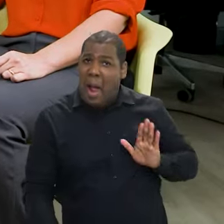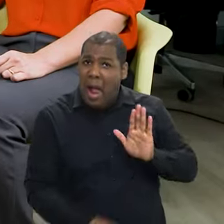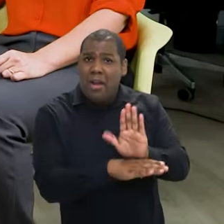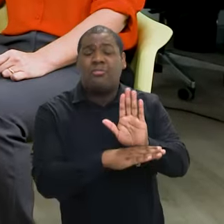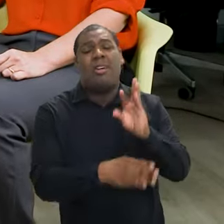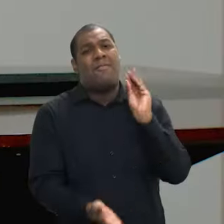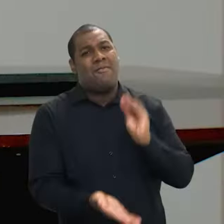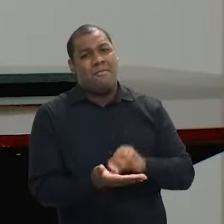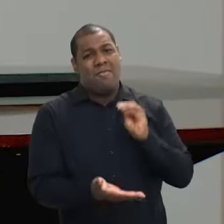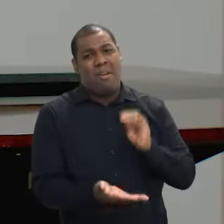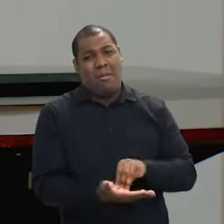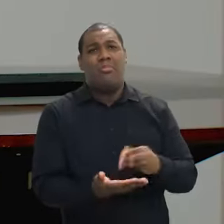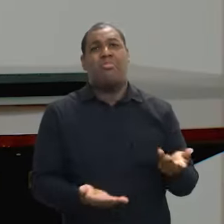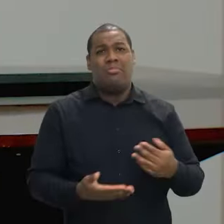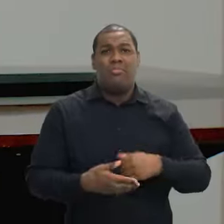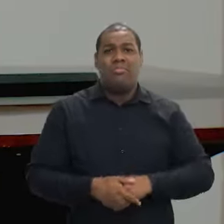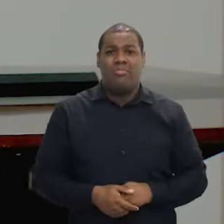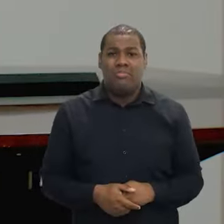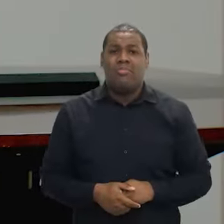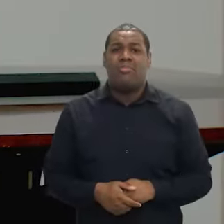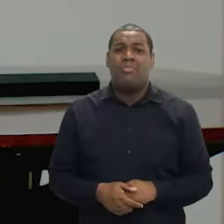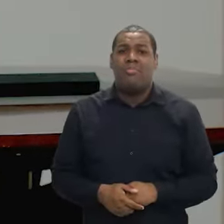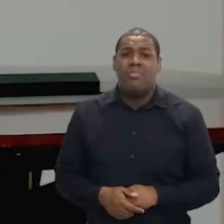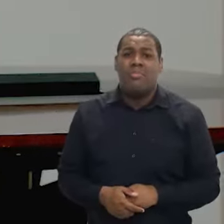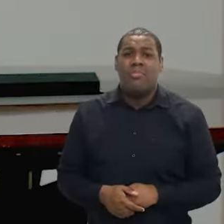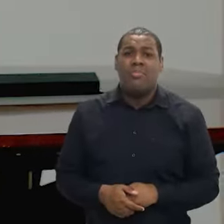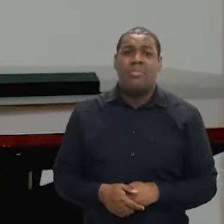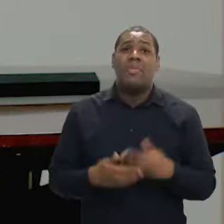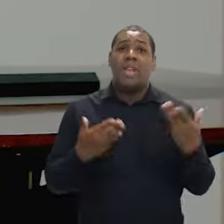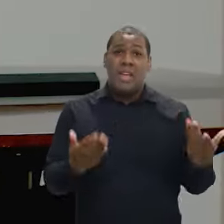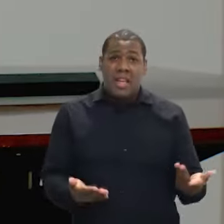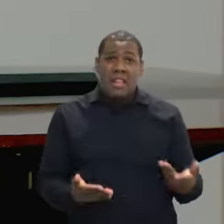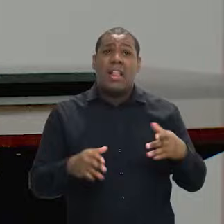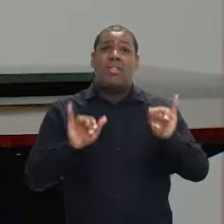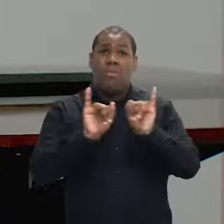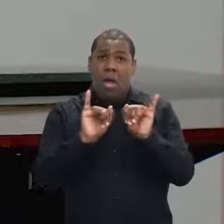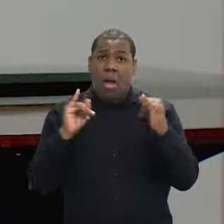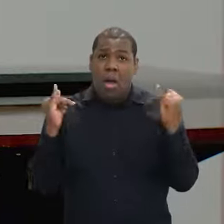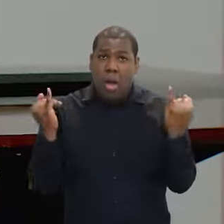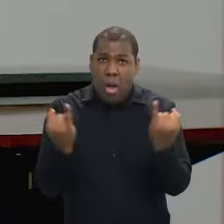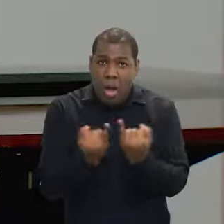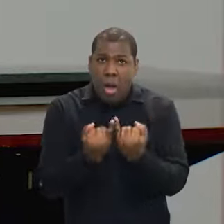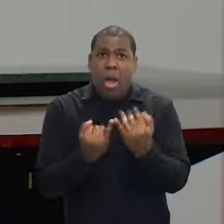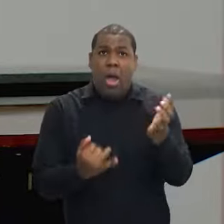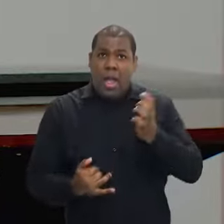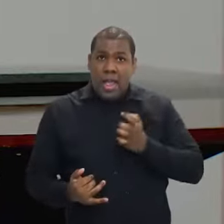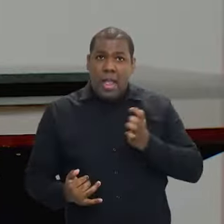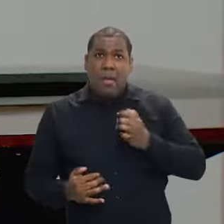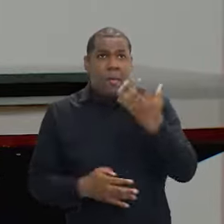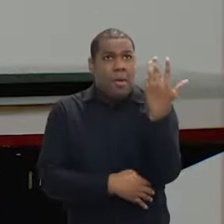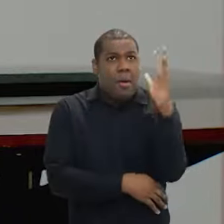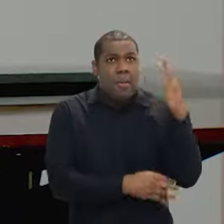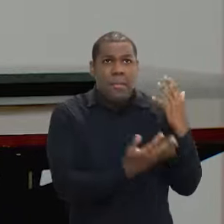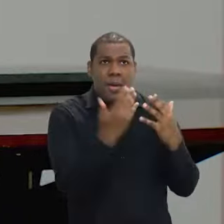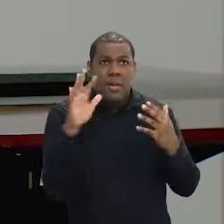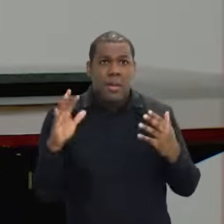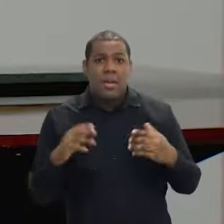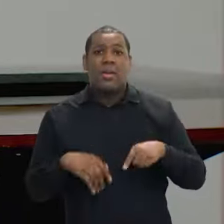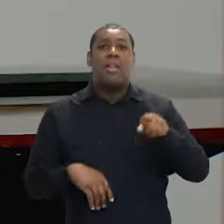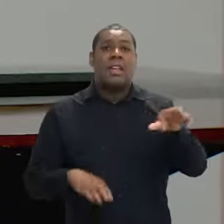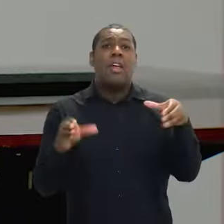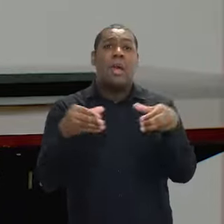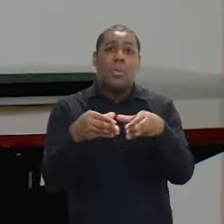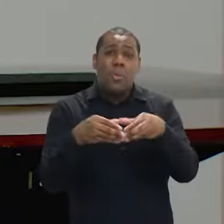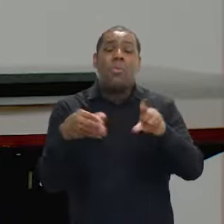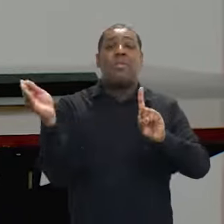historicamente, e que também concentra, por outro lado, uma riqueza socioambiental, grupos que precisam ser